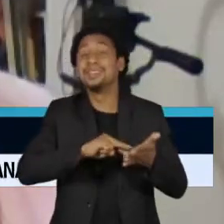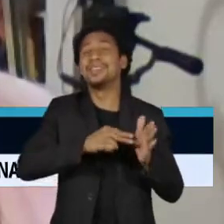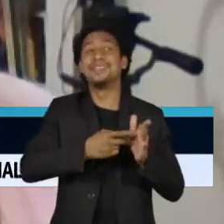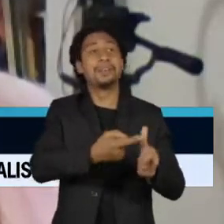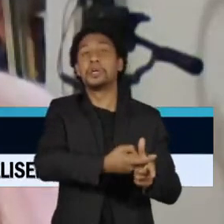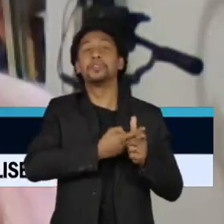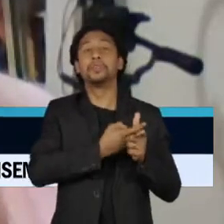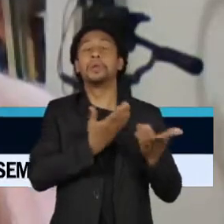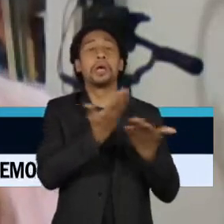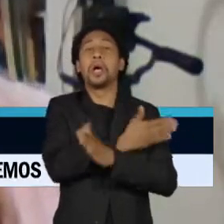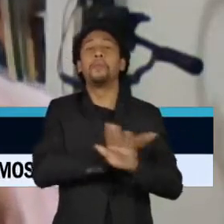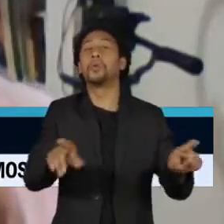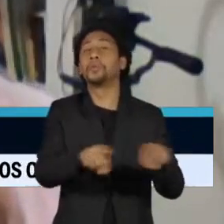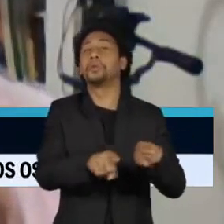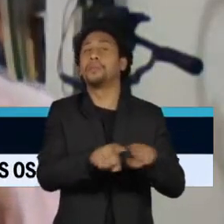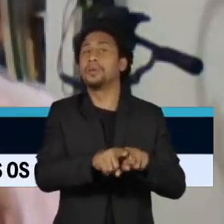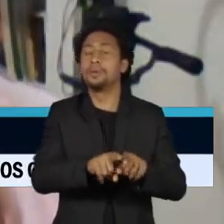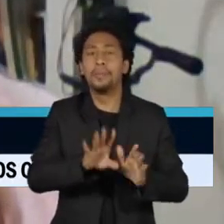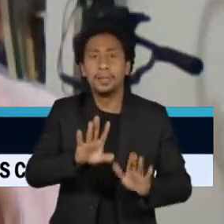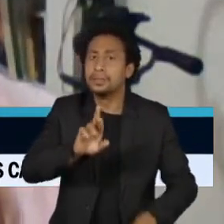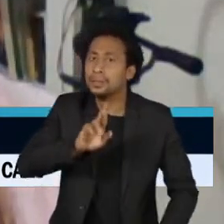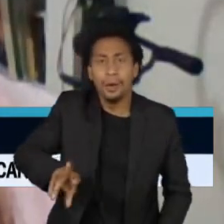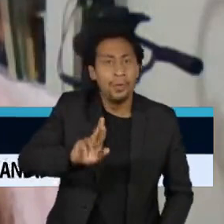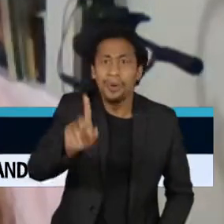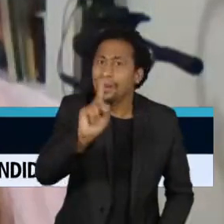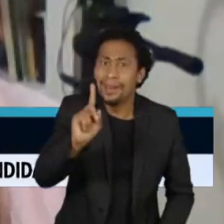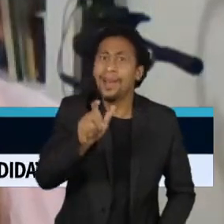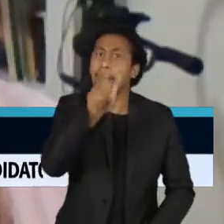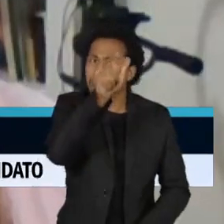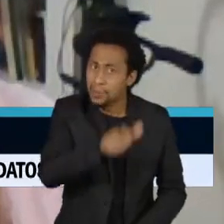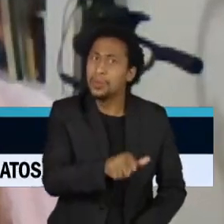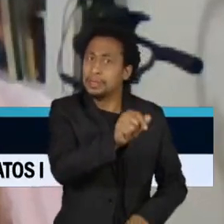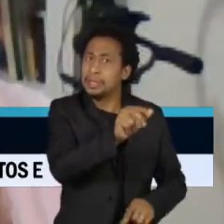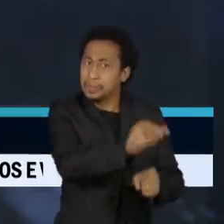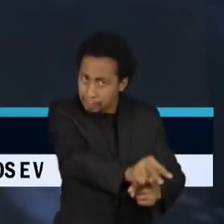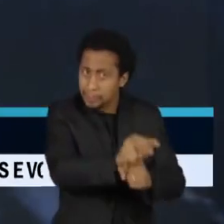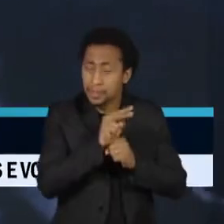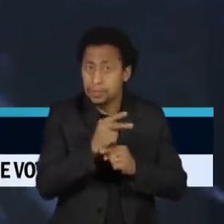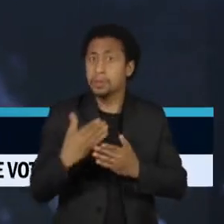responsável pelo pagamento da prestação.